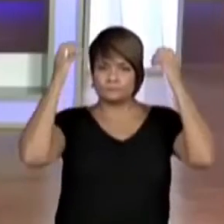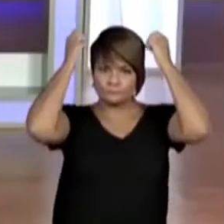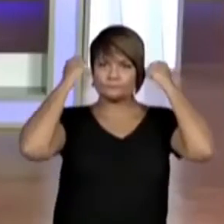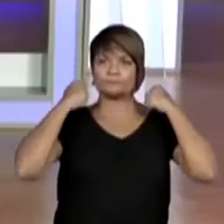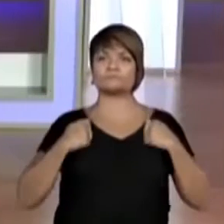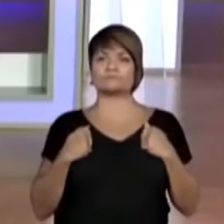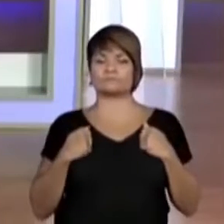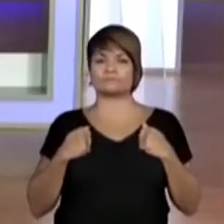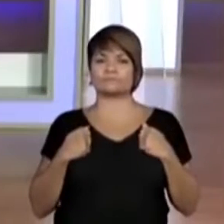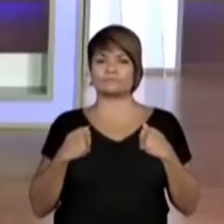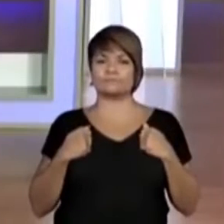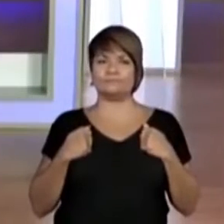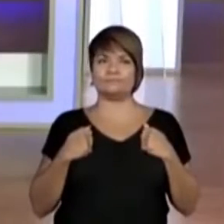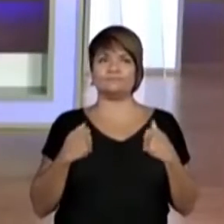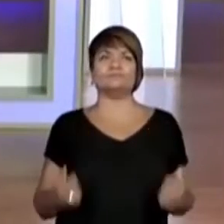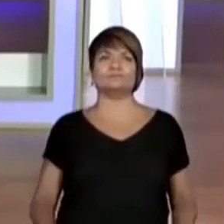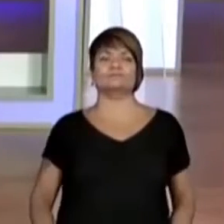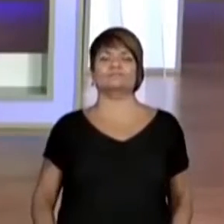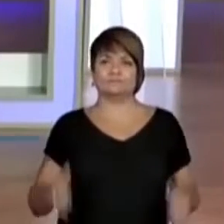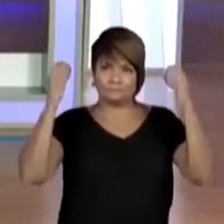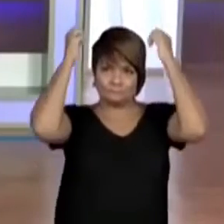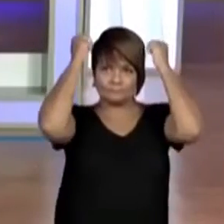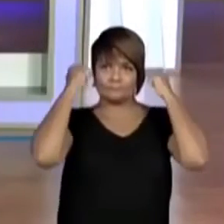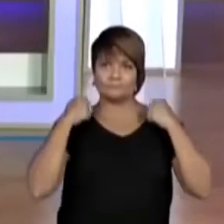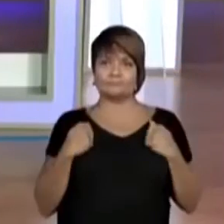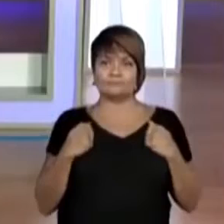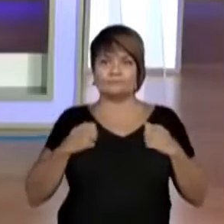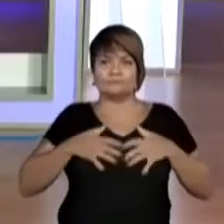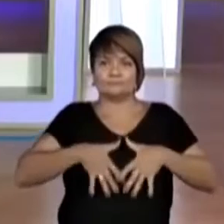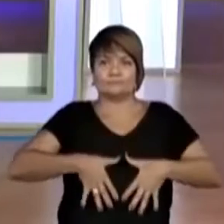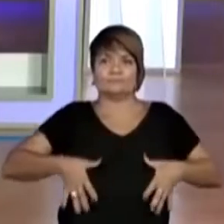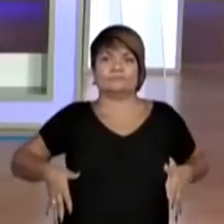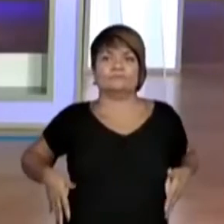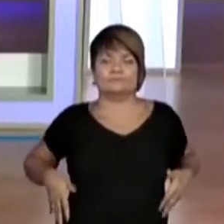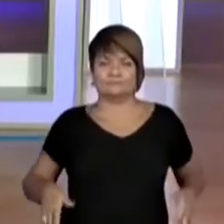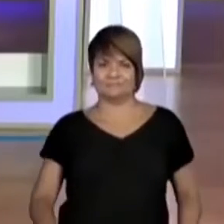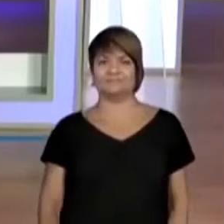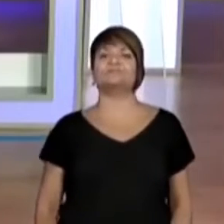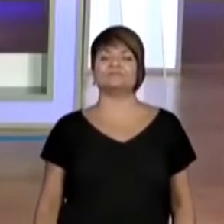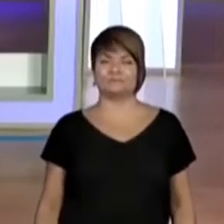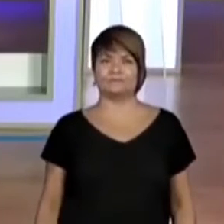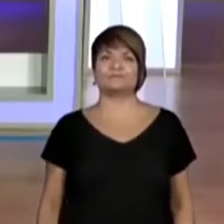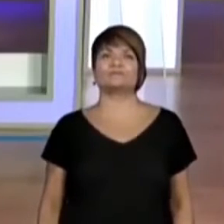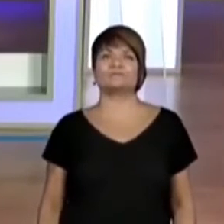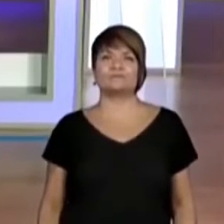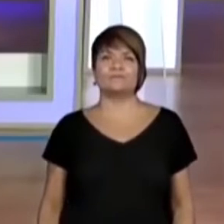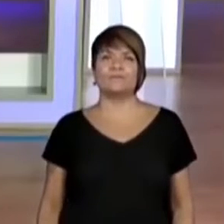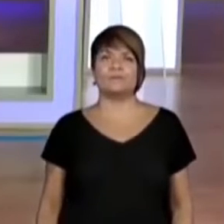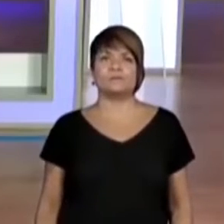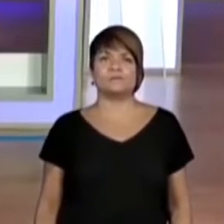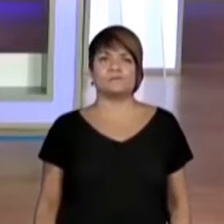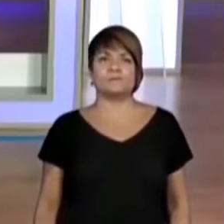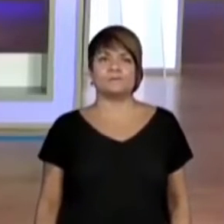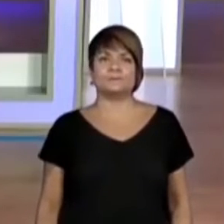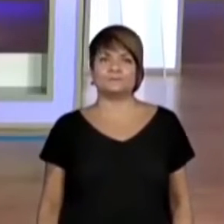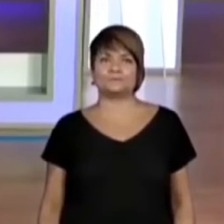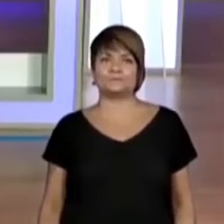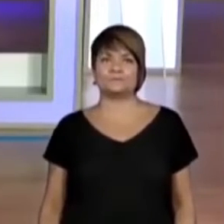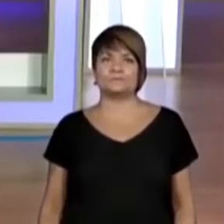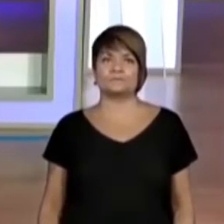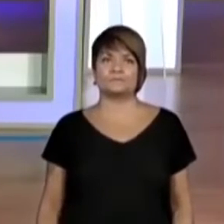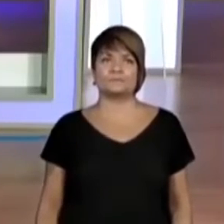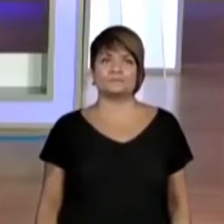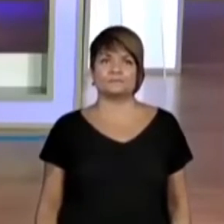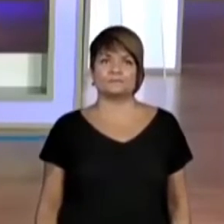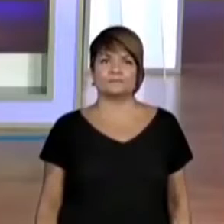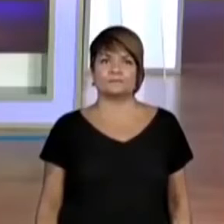na roupinha, na... E aí, eu coloco pela cabeça, né, professor? Isso. Esse furinho vai servir para quê? Para passar a nossa cabeça, pessoal. Ó, como o seu